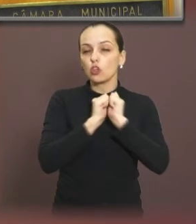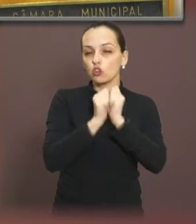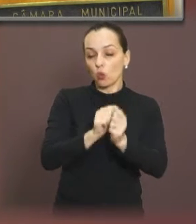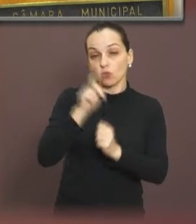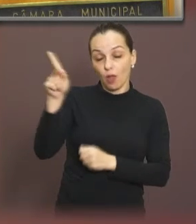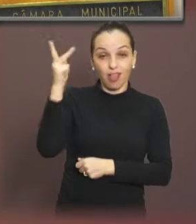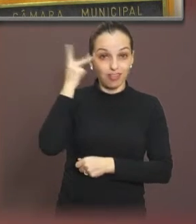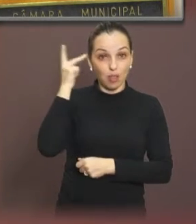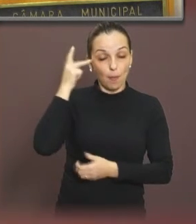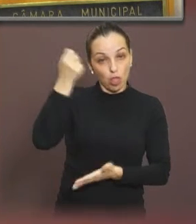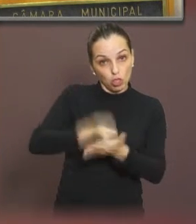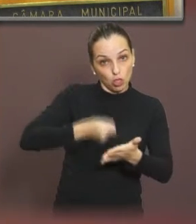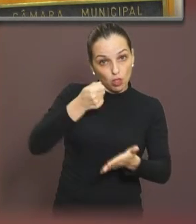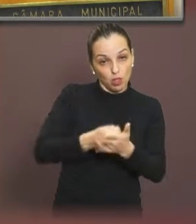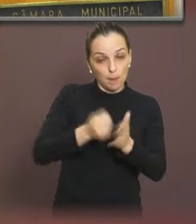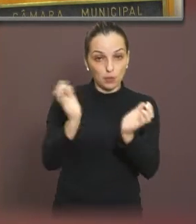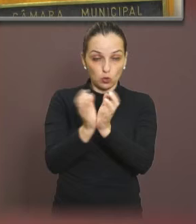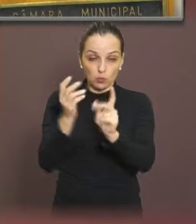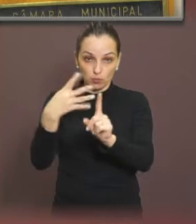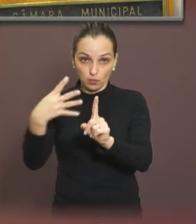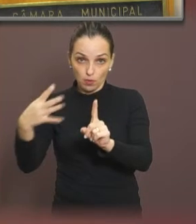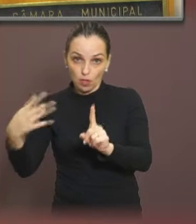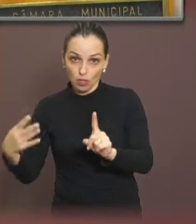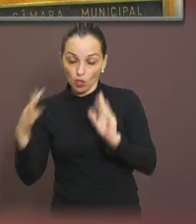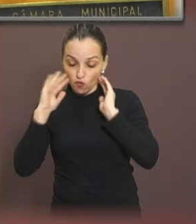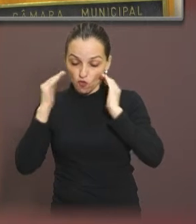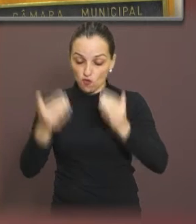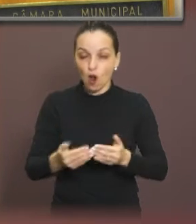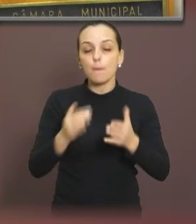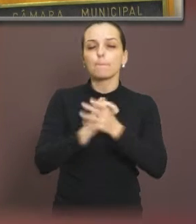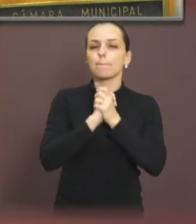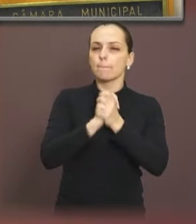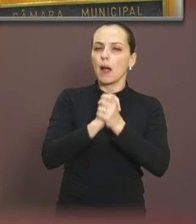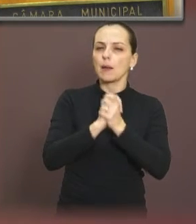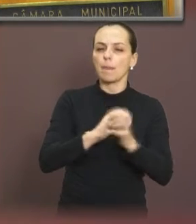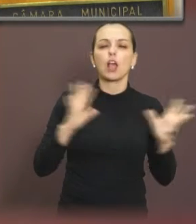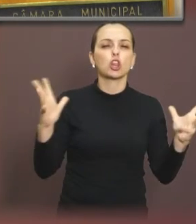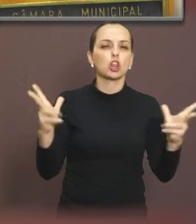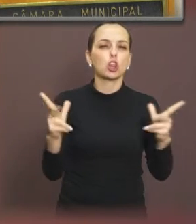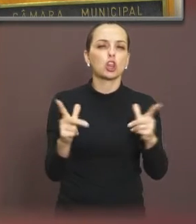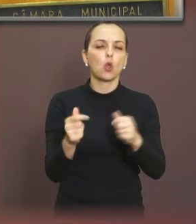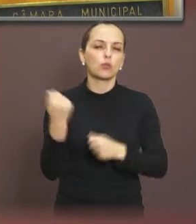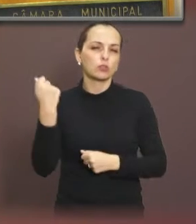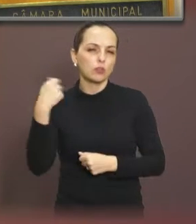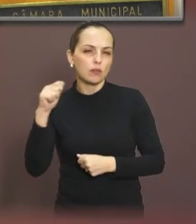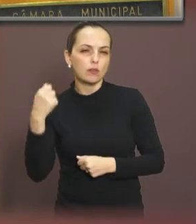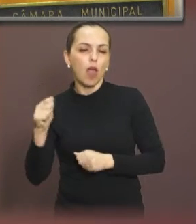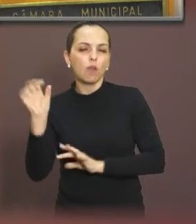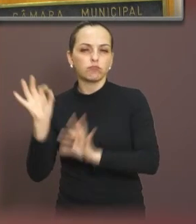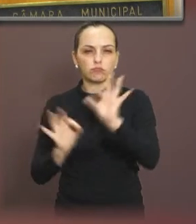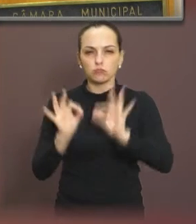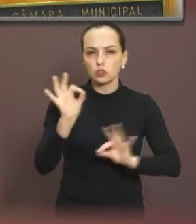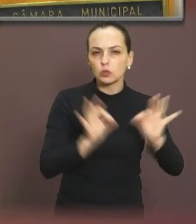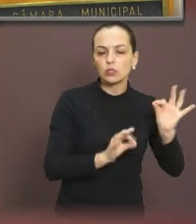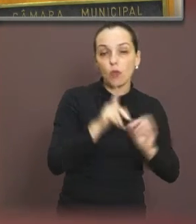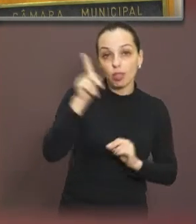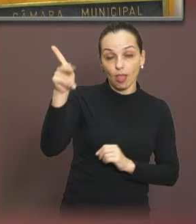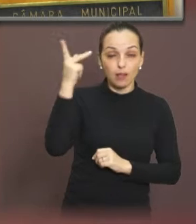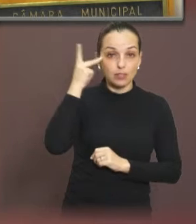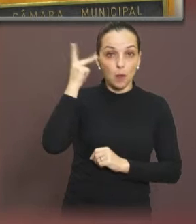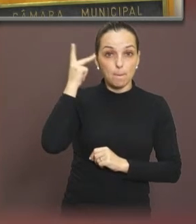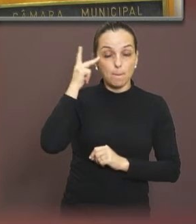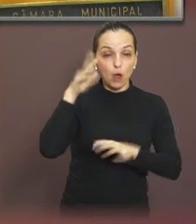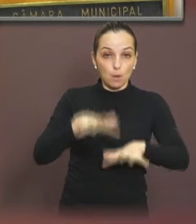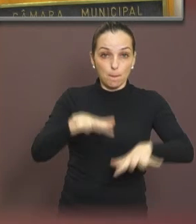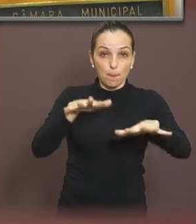marchando e lutando pelos seus direitos. Quero agradecer imensamente, parabenizar toda a associação, organização da Parada LGBT de São Paulo,